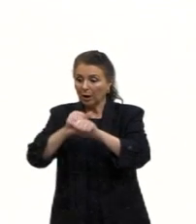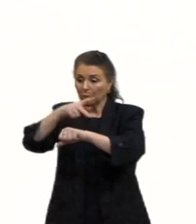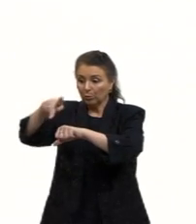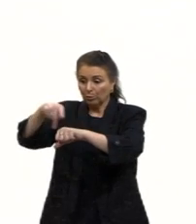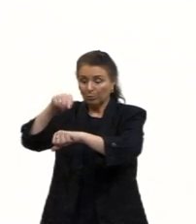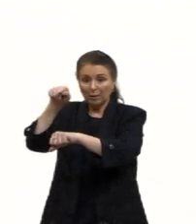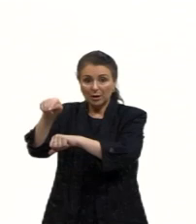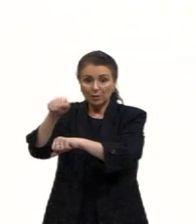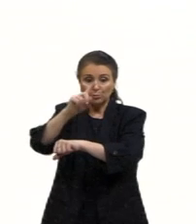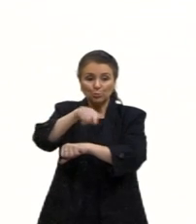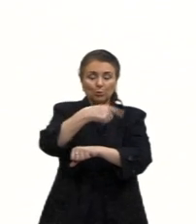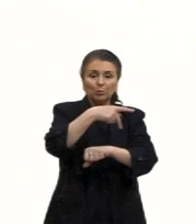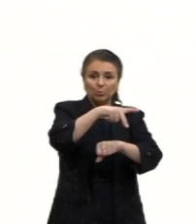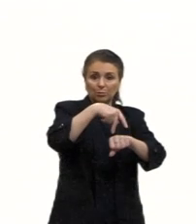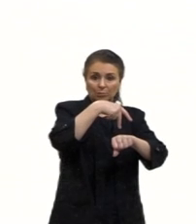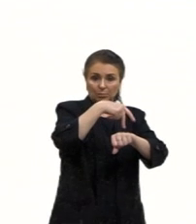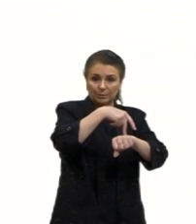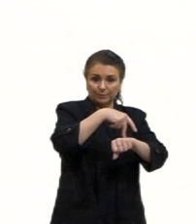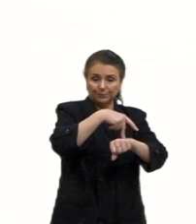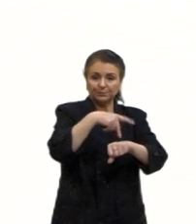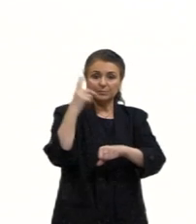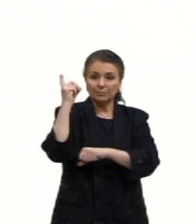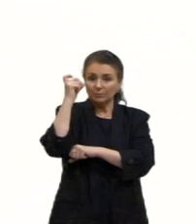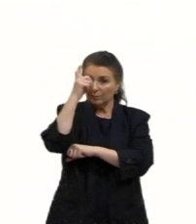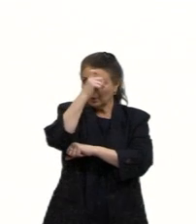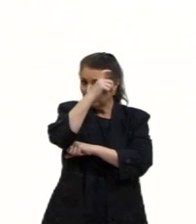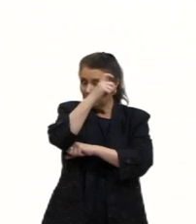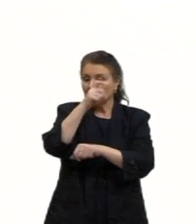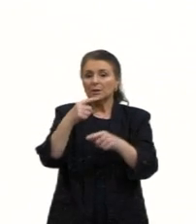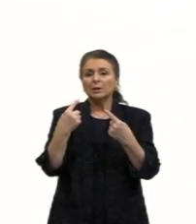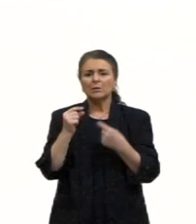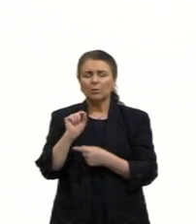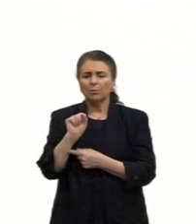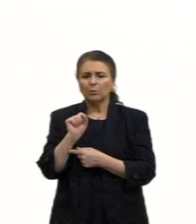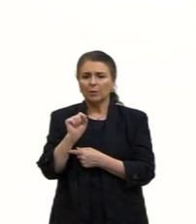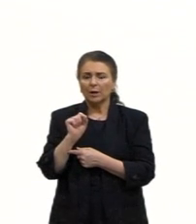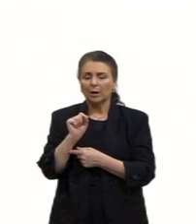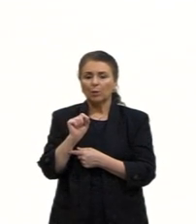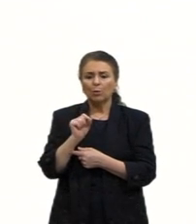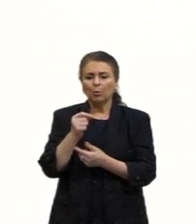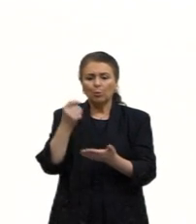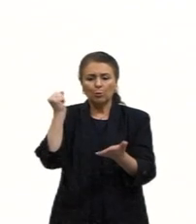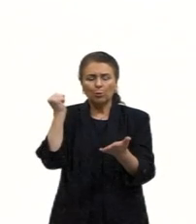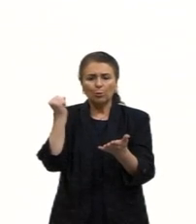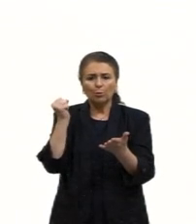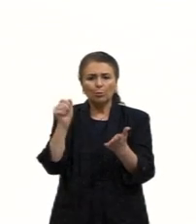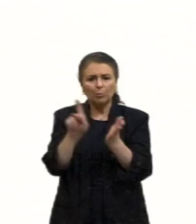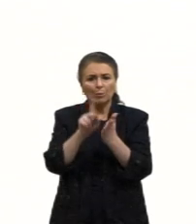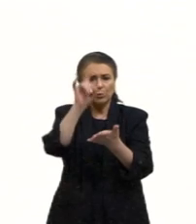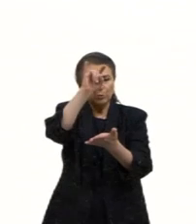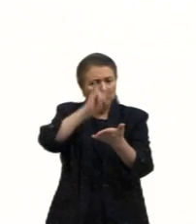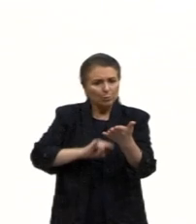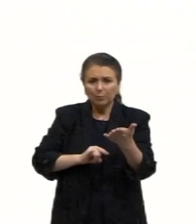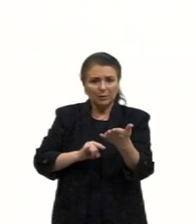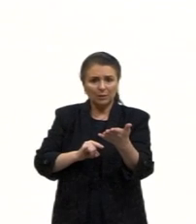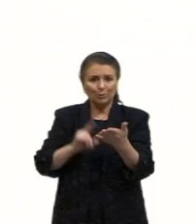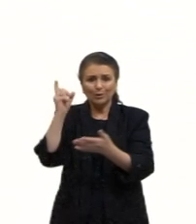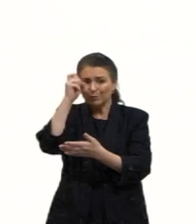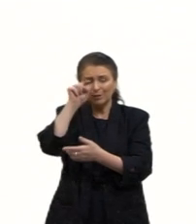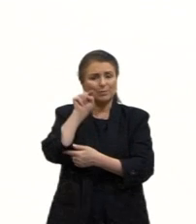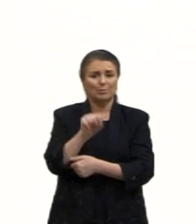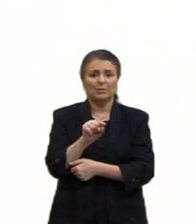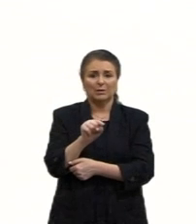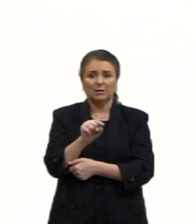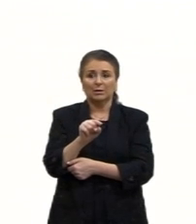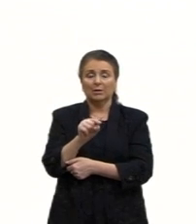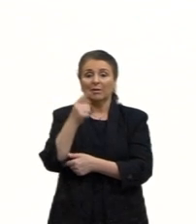dificuldades, até dificuldade de tirar um documento dentro dessa questão. E aí eu trago a imagem